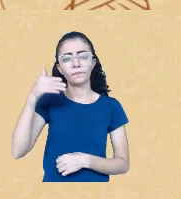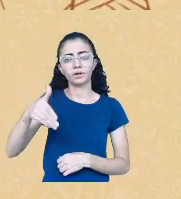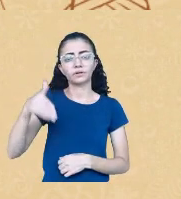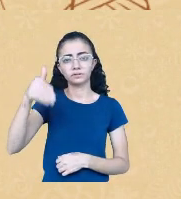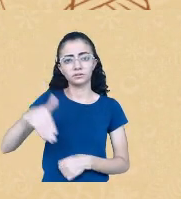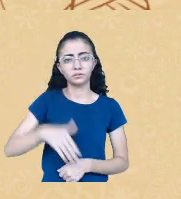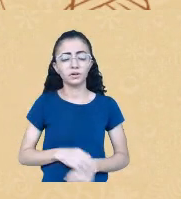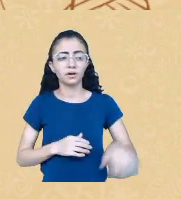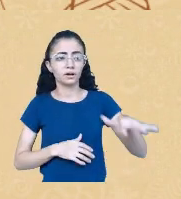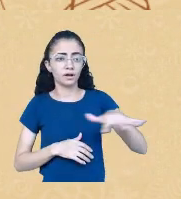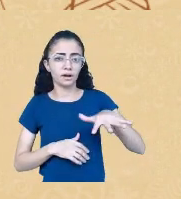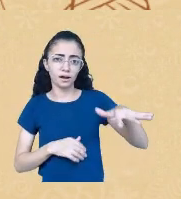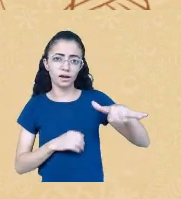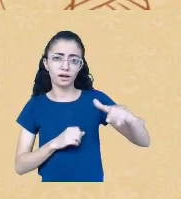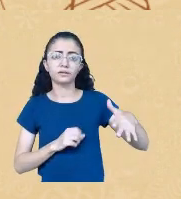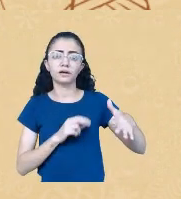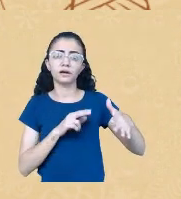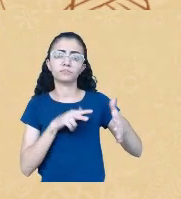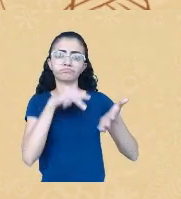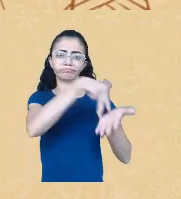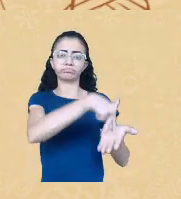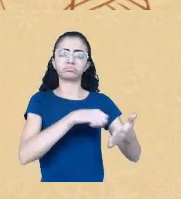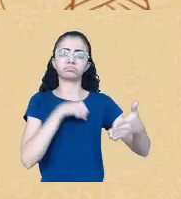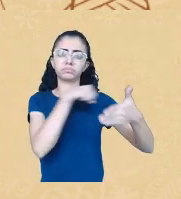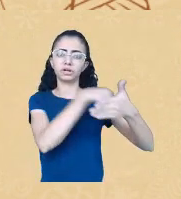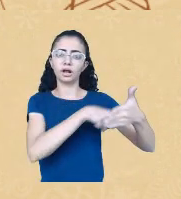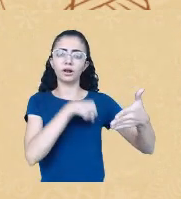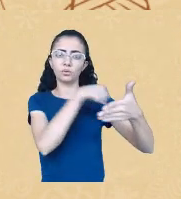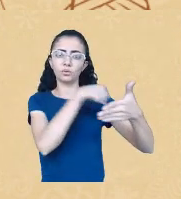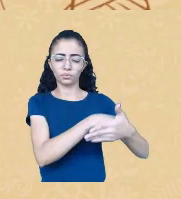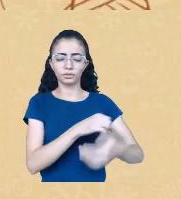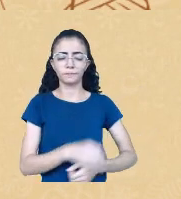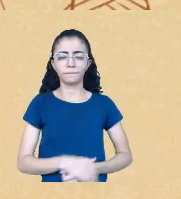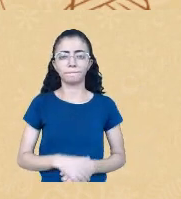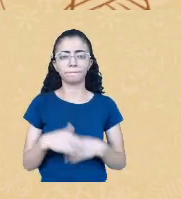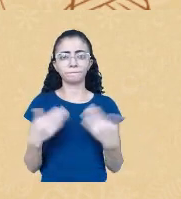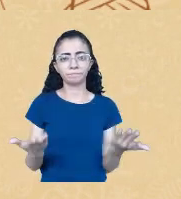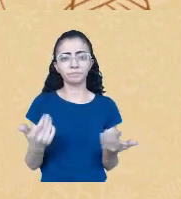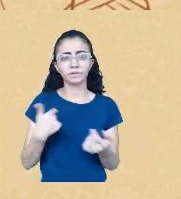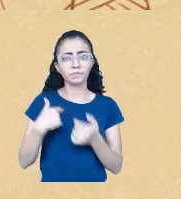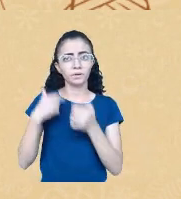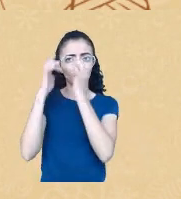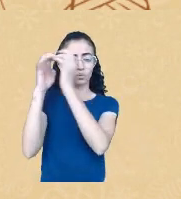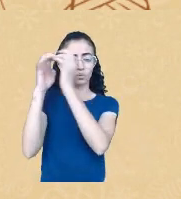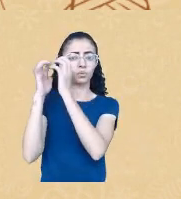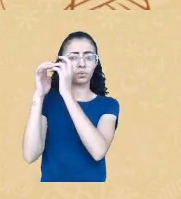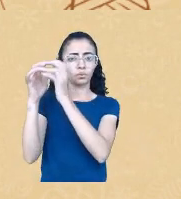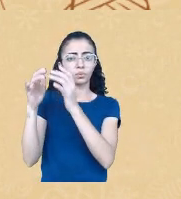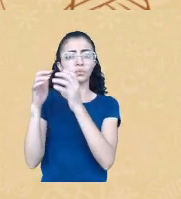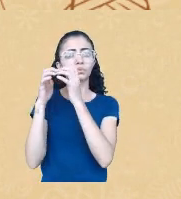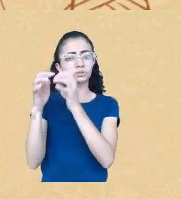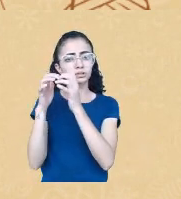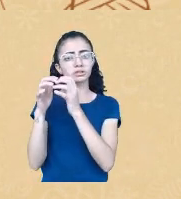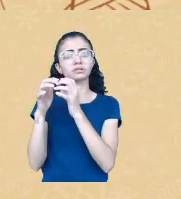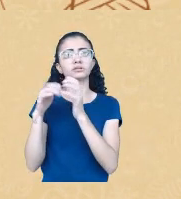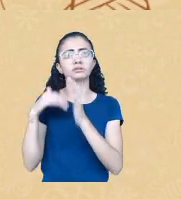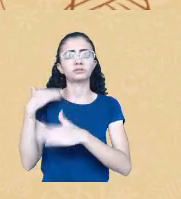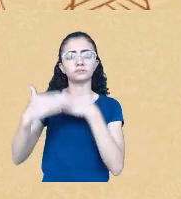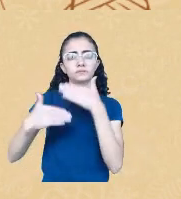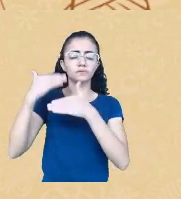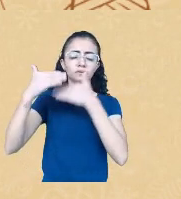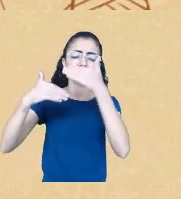do ativismo. Então, meu pensamento é formado, construído, não só, nem principalmente